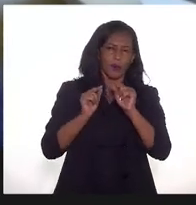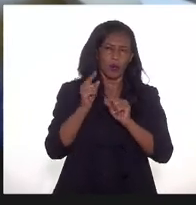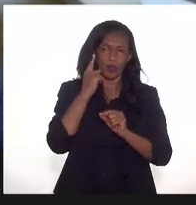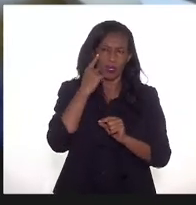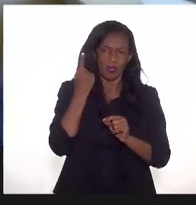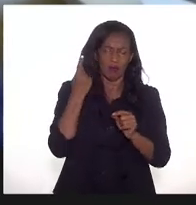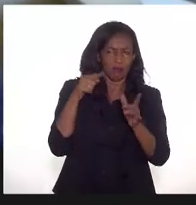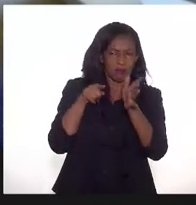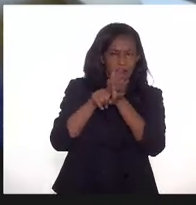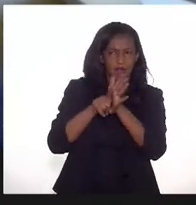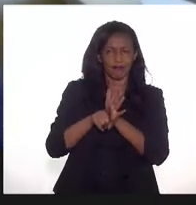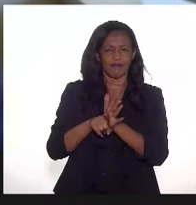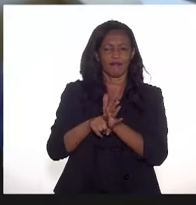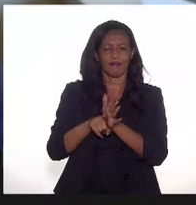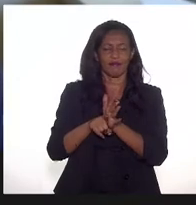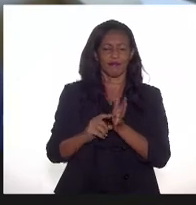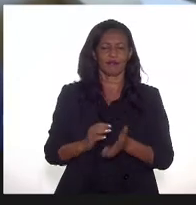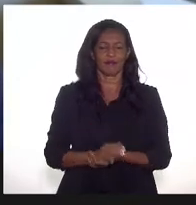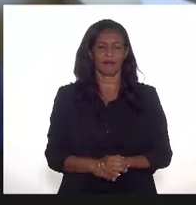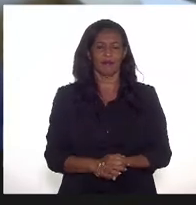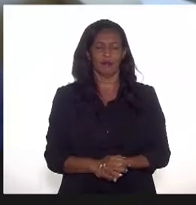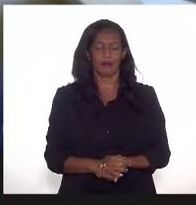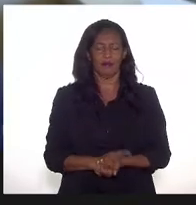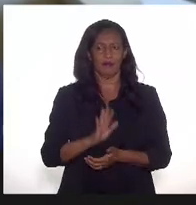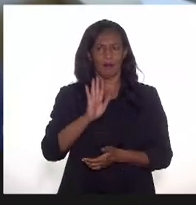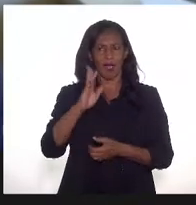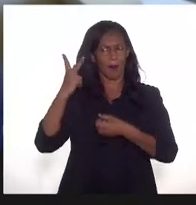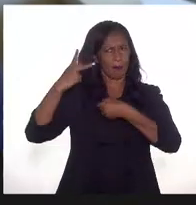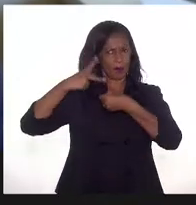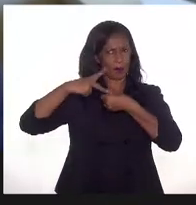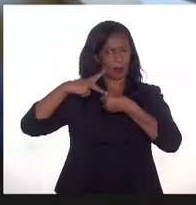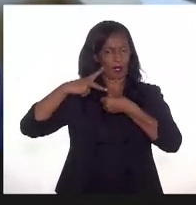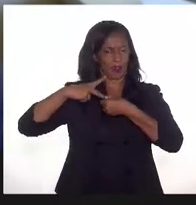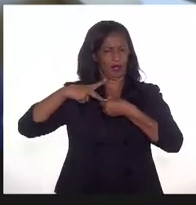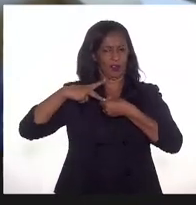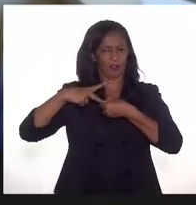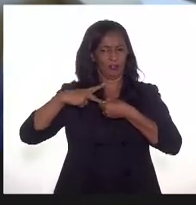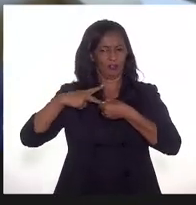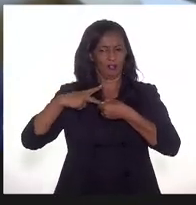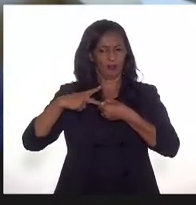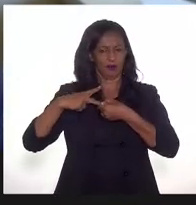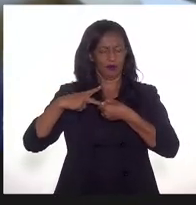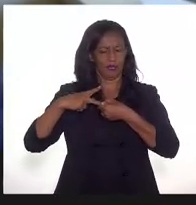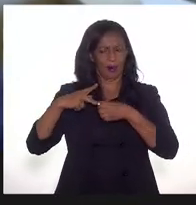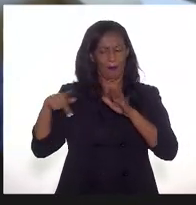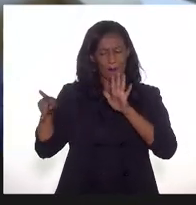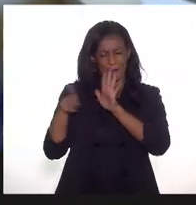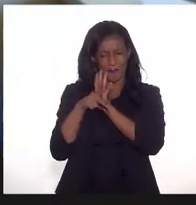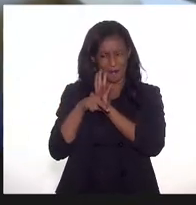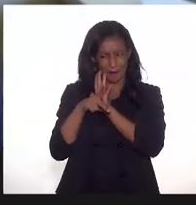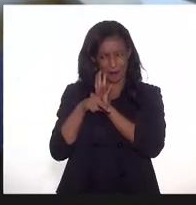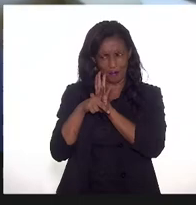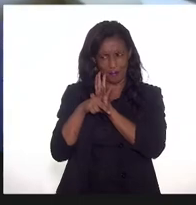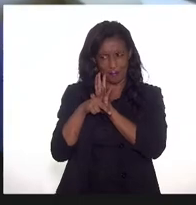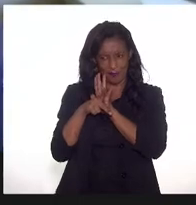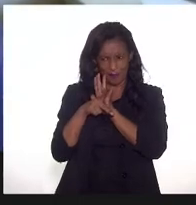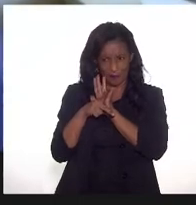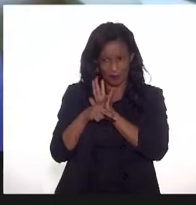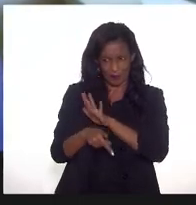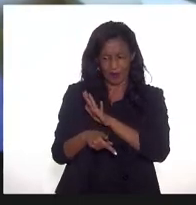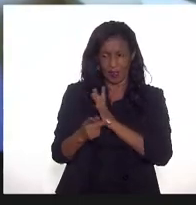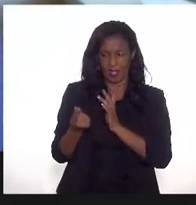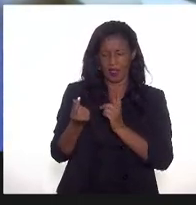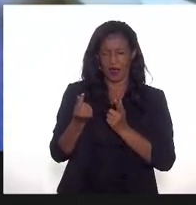é o seguinte. A Petrobras fixa o preço de